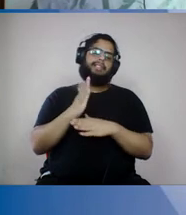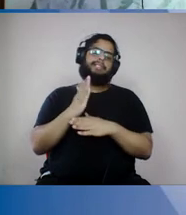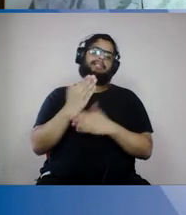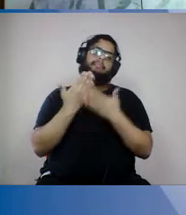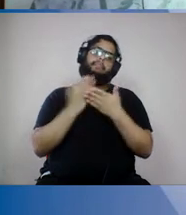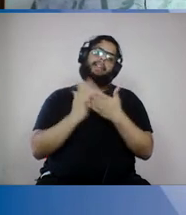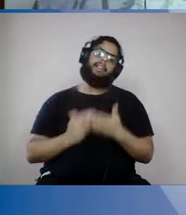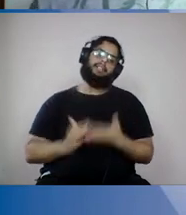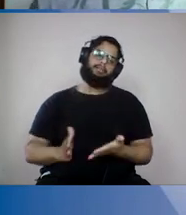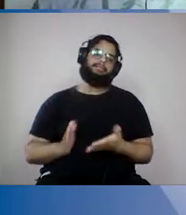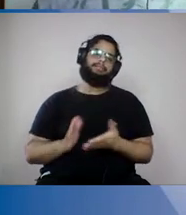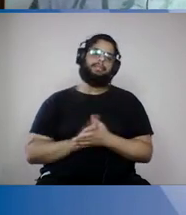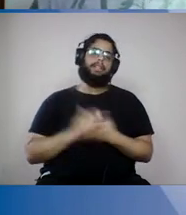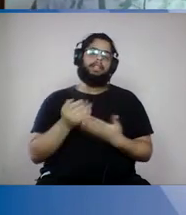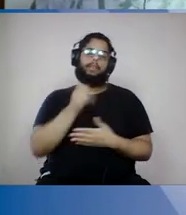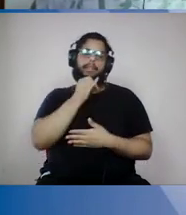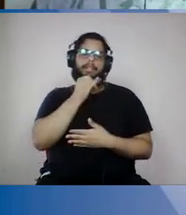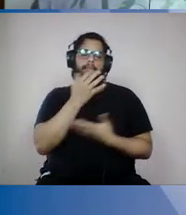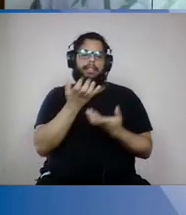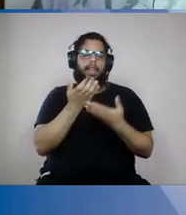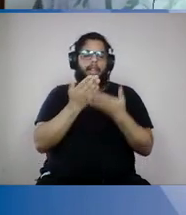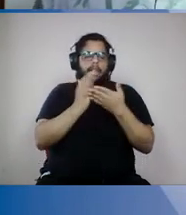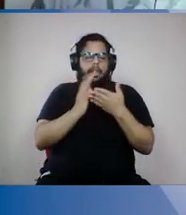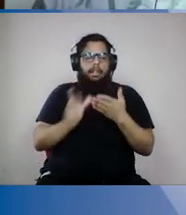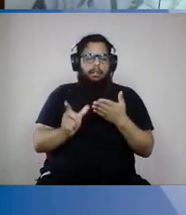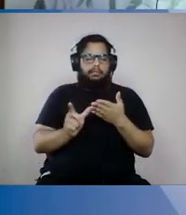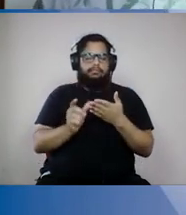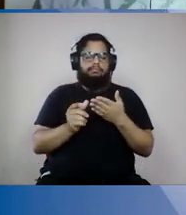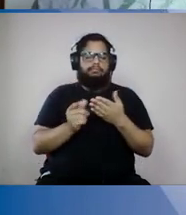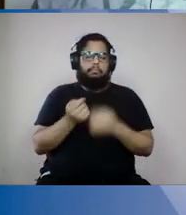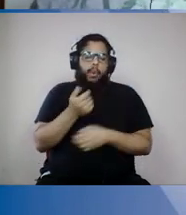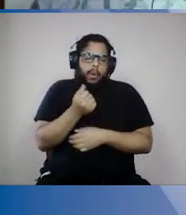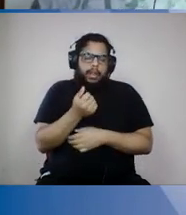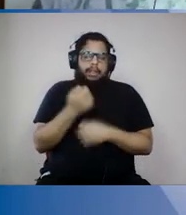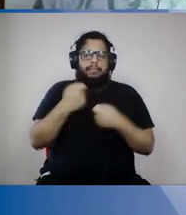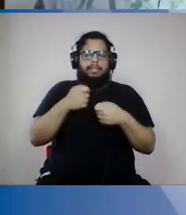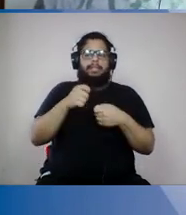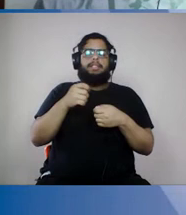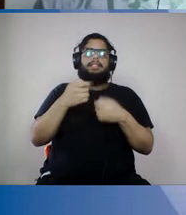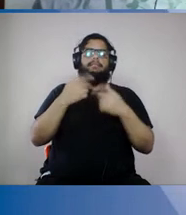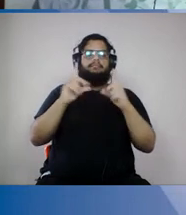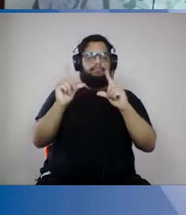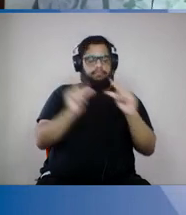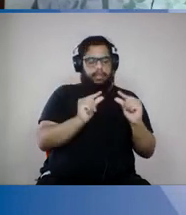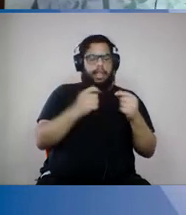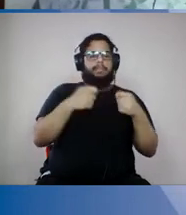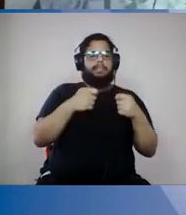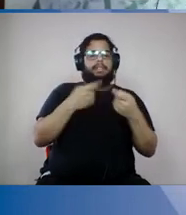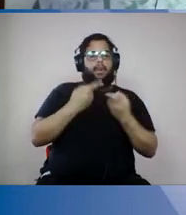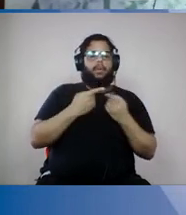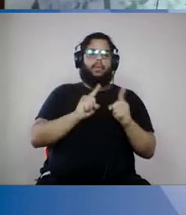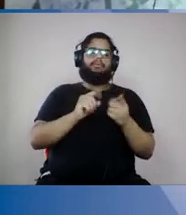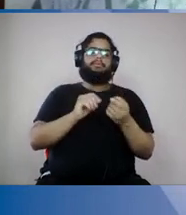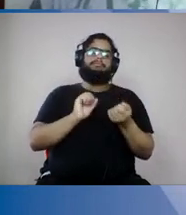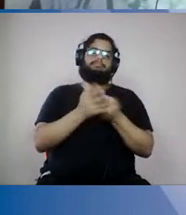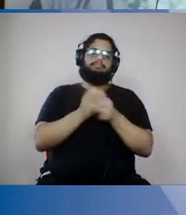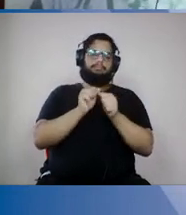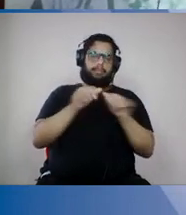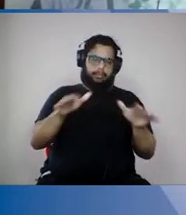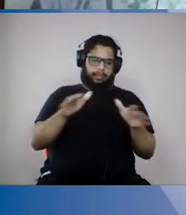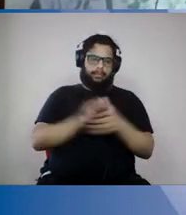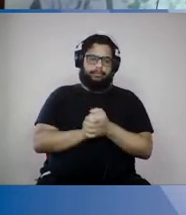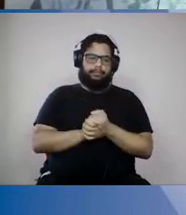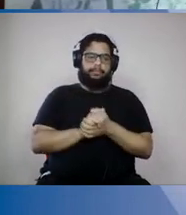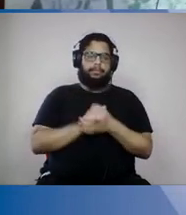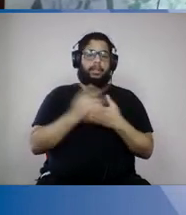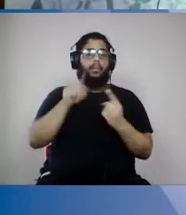então se a gente quiser diminuir perda e dano, nós temos que combater a pandemia, que sem combate a pandemia, não há como reduzir, e